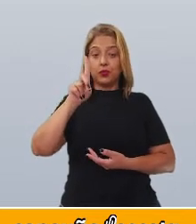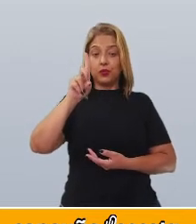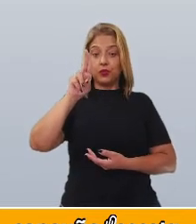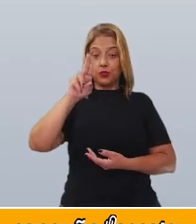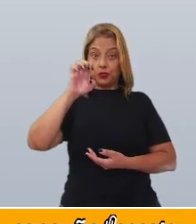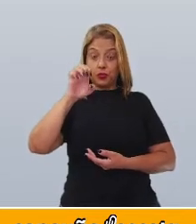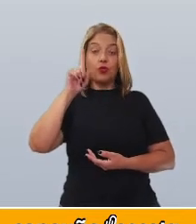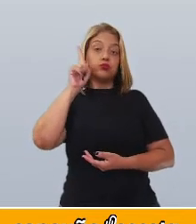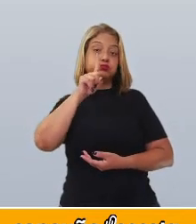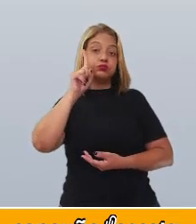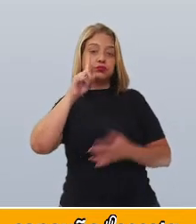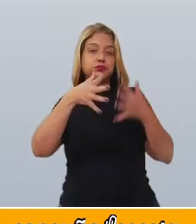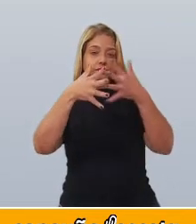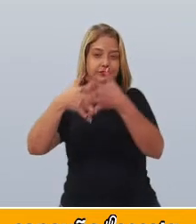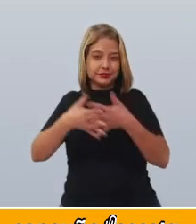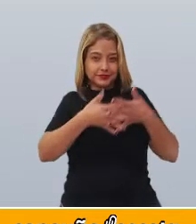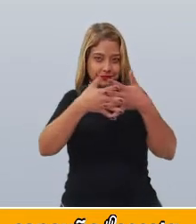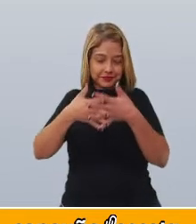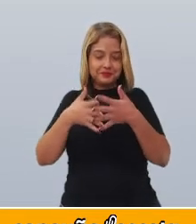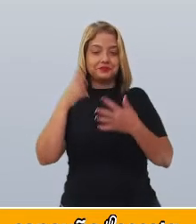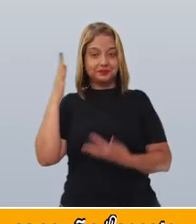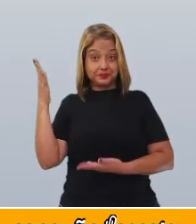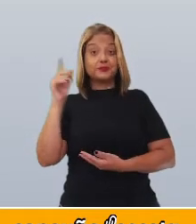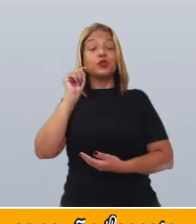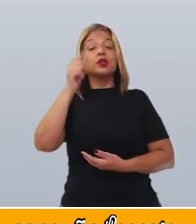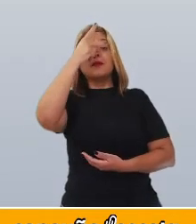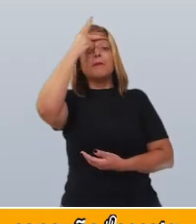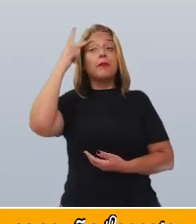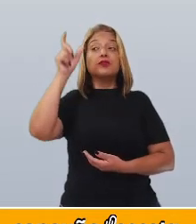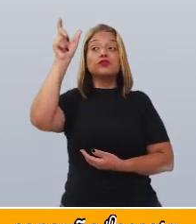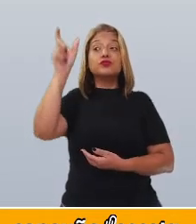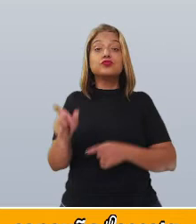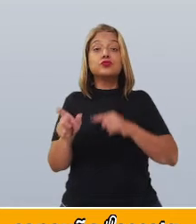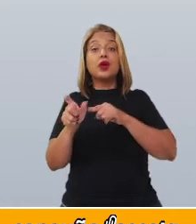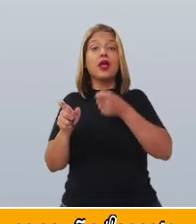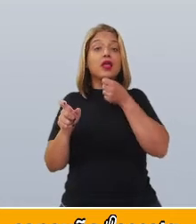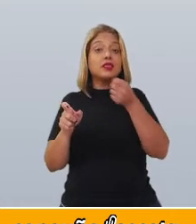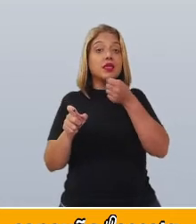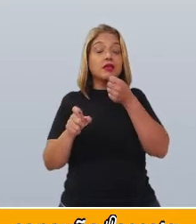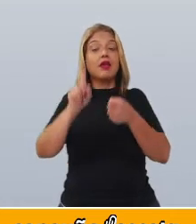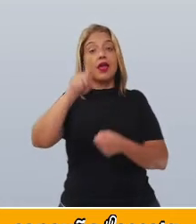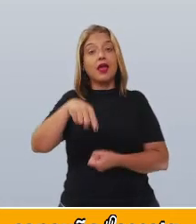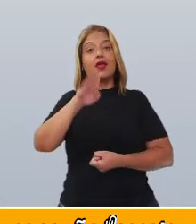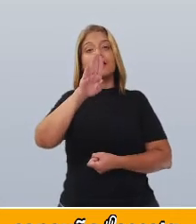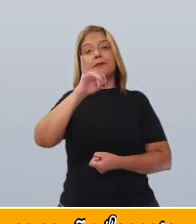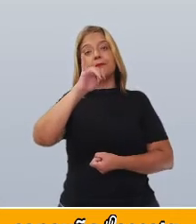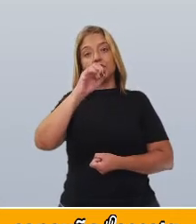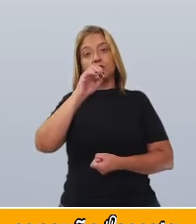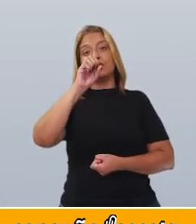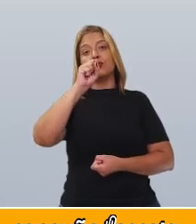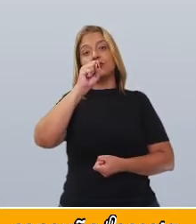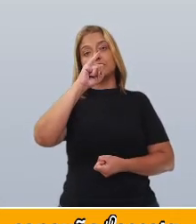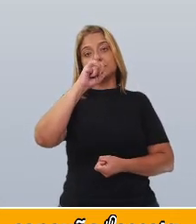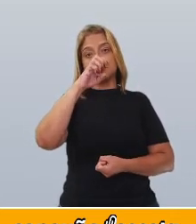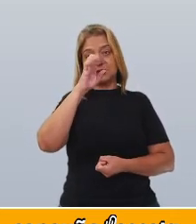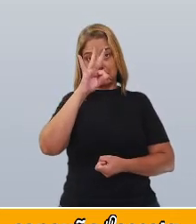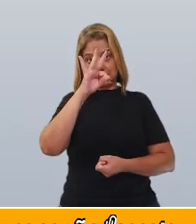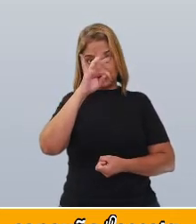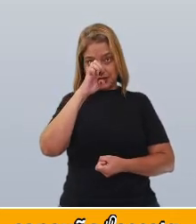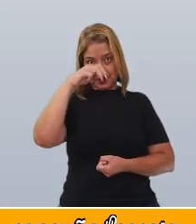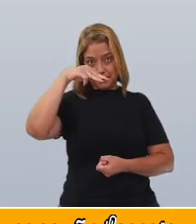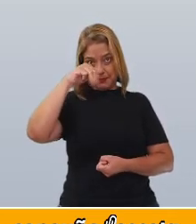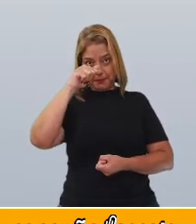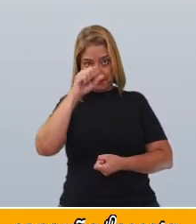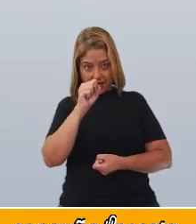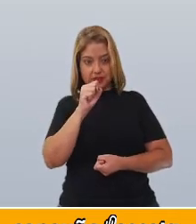Unidos. Quem faz essa entrevista é o portal Biosistemas. Observe, então, que nós temos